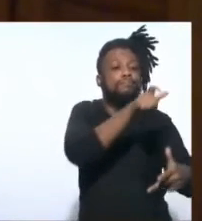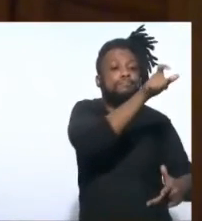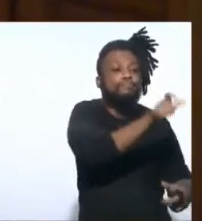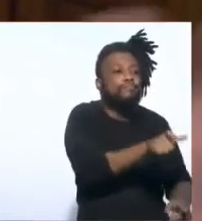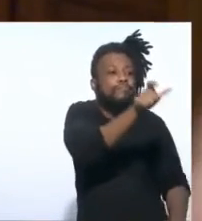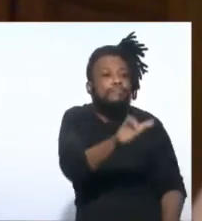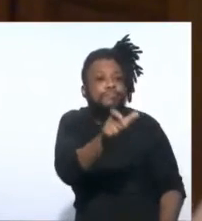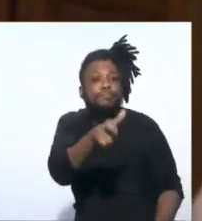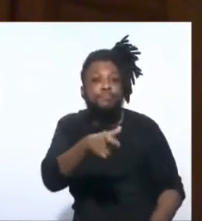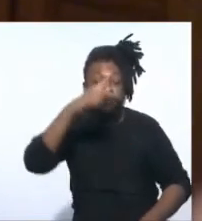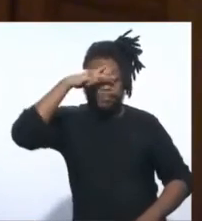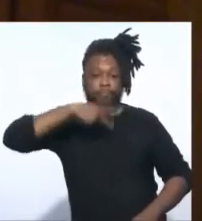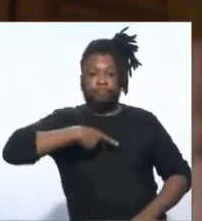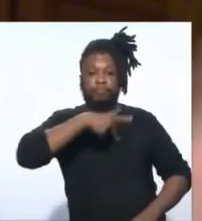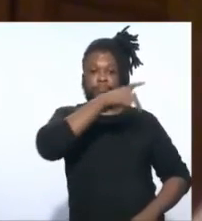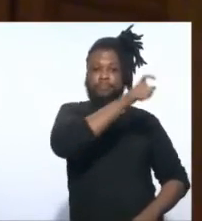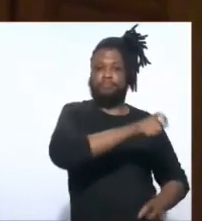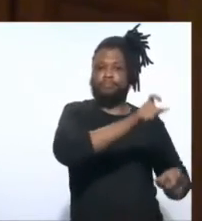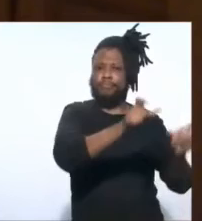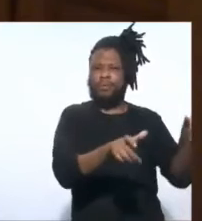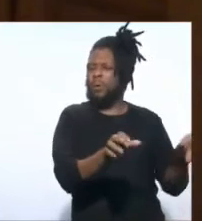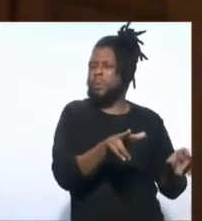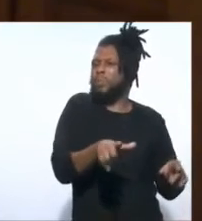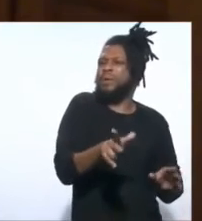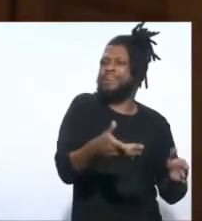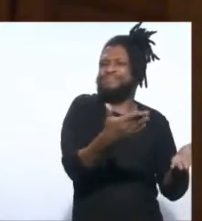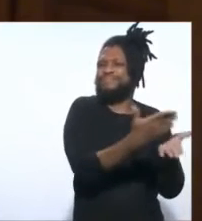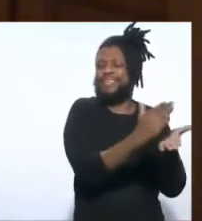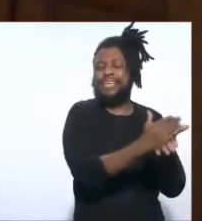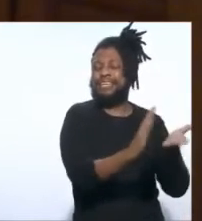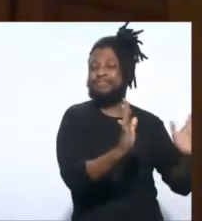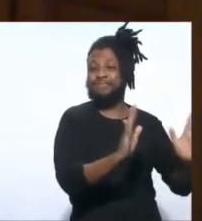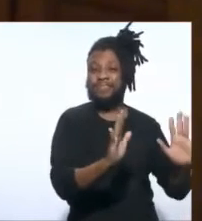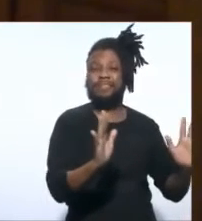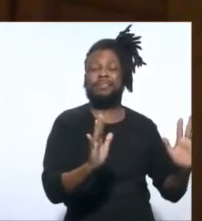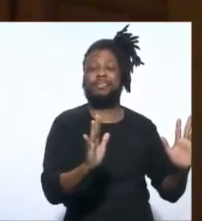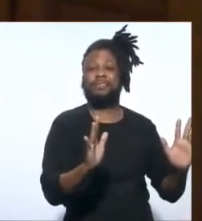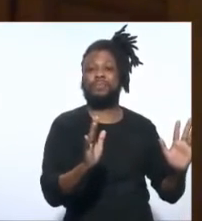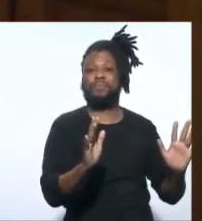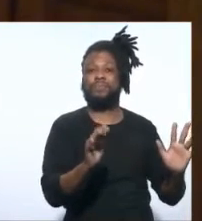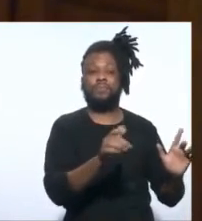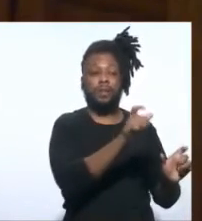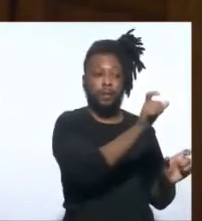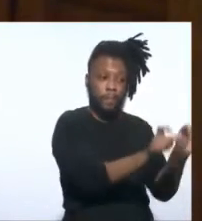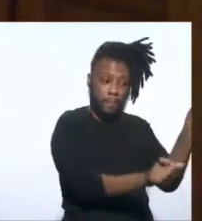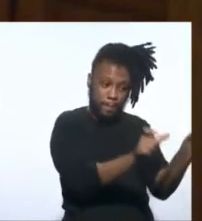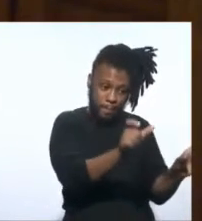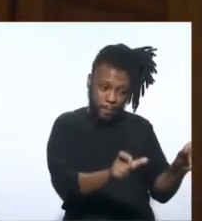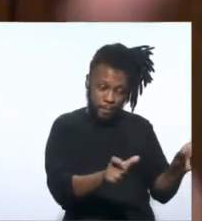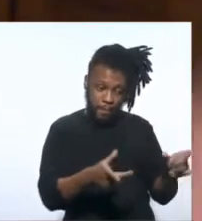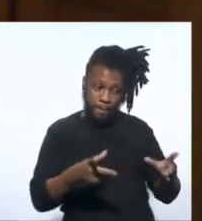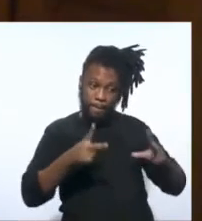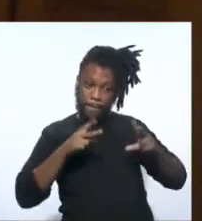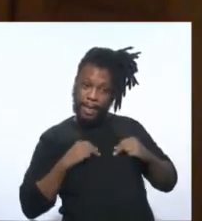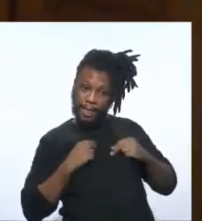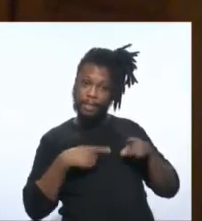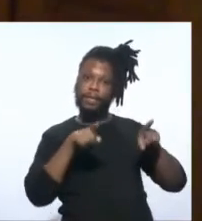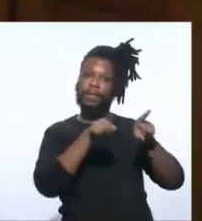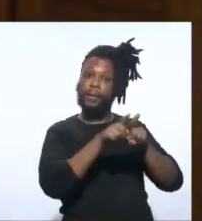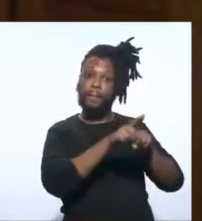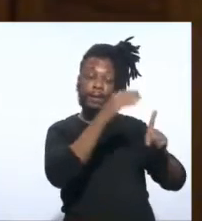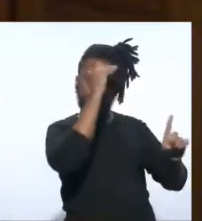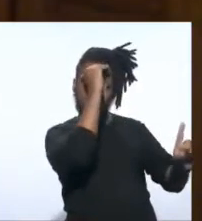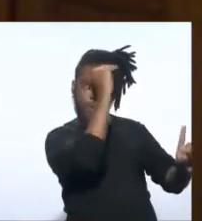pessoais, que as suas figuras pessoais merecem, de cada um de nós, também o